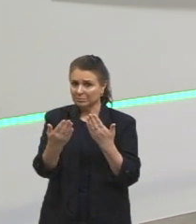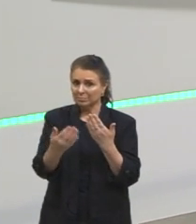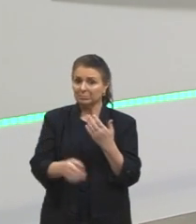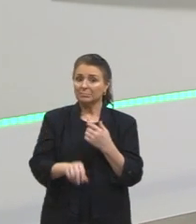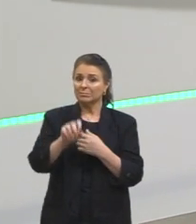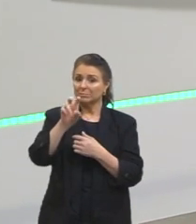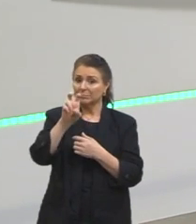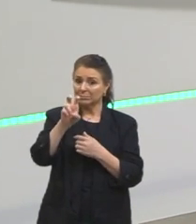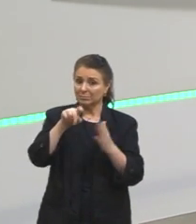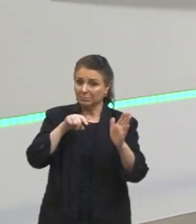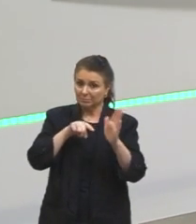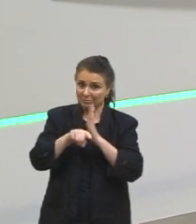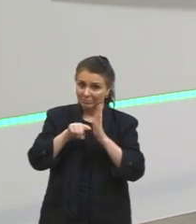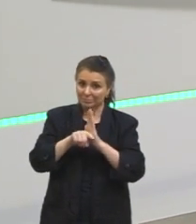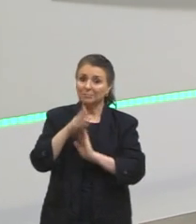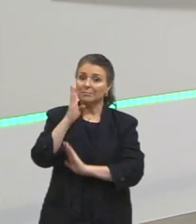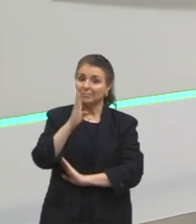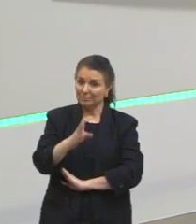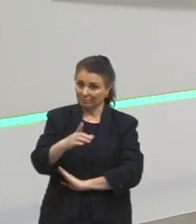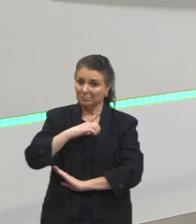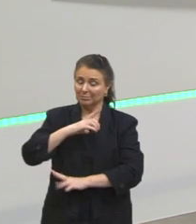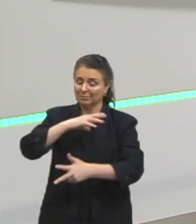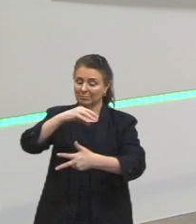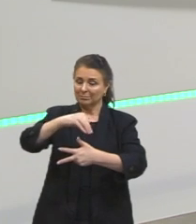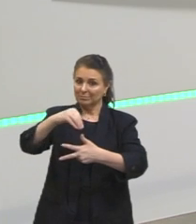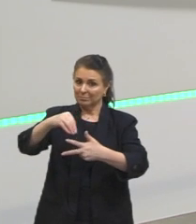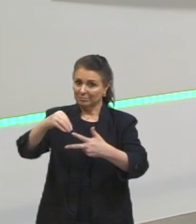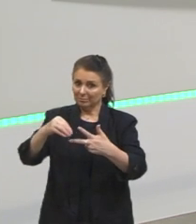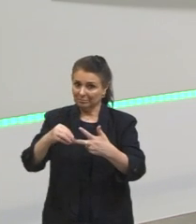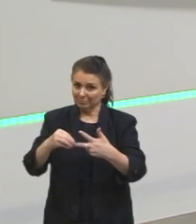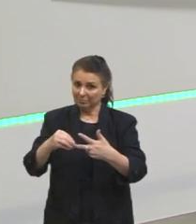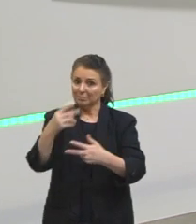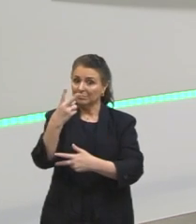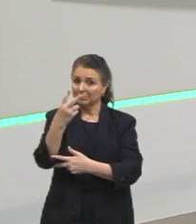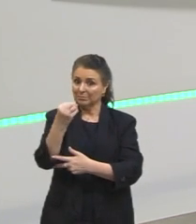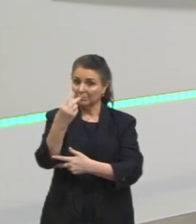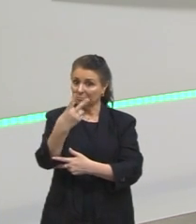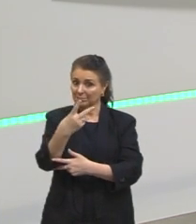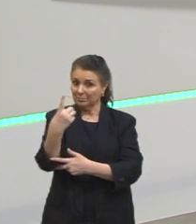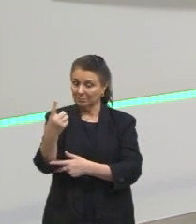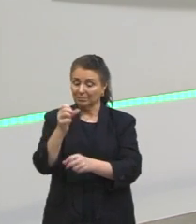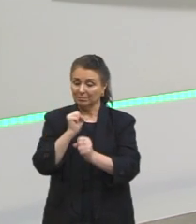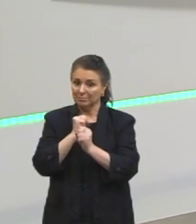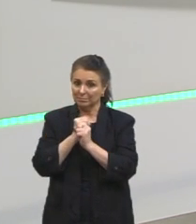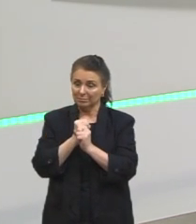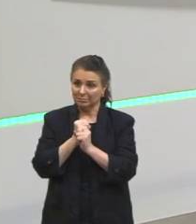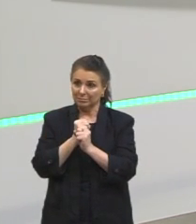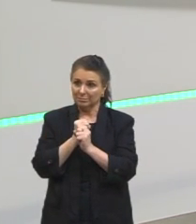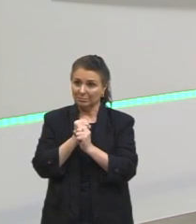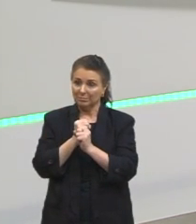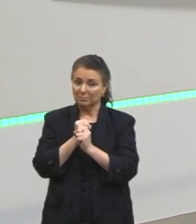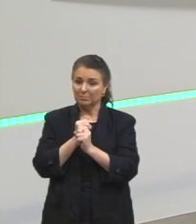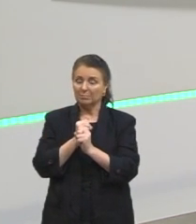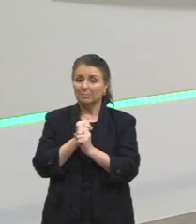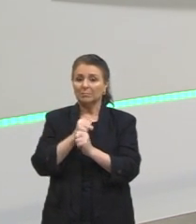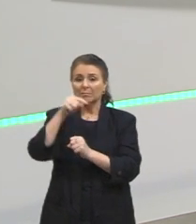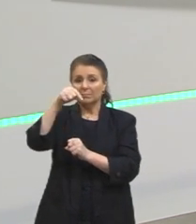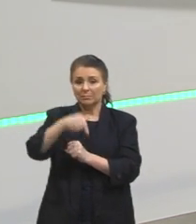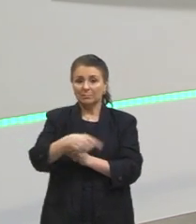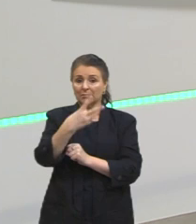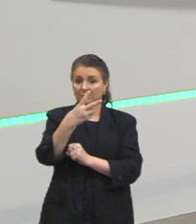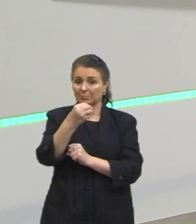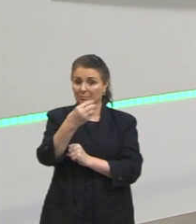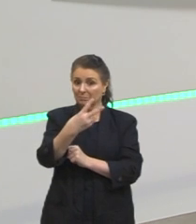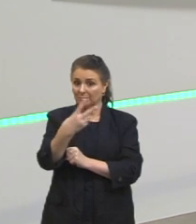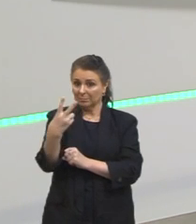questões que foram trabalhadas no Enem de 2021. Este ano de 2022, então,